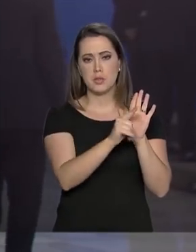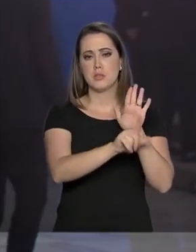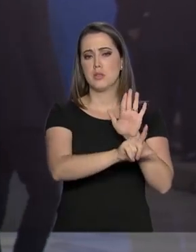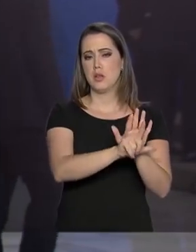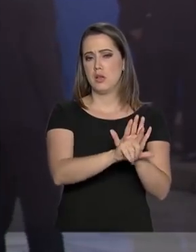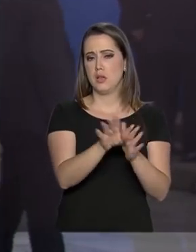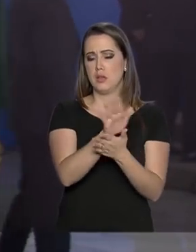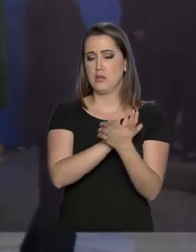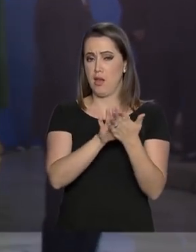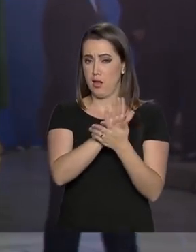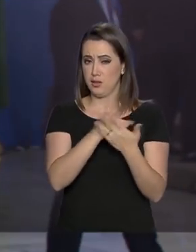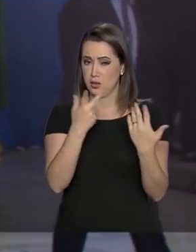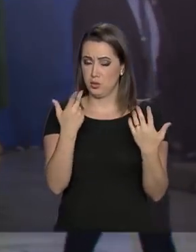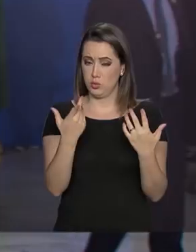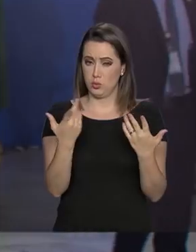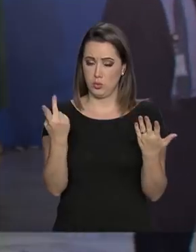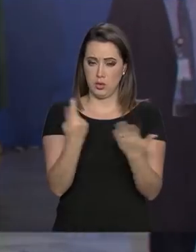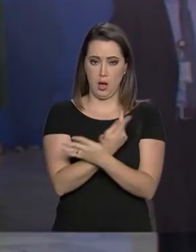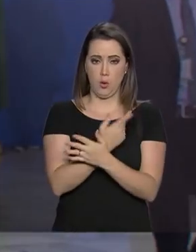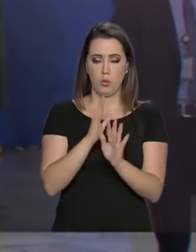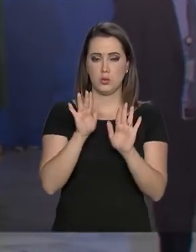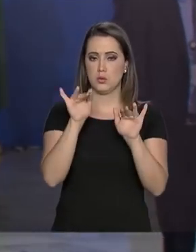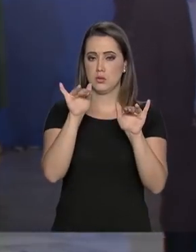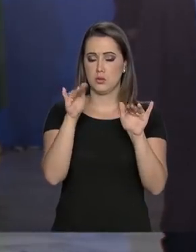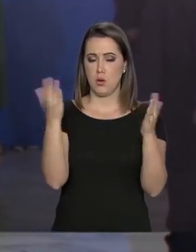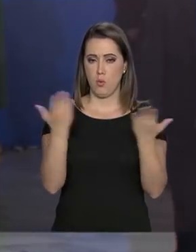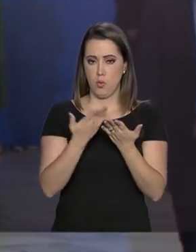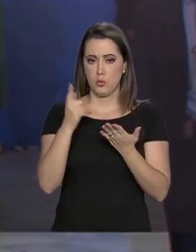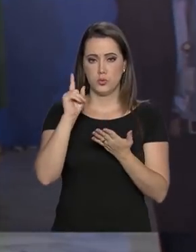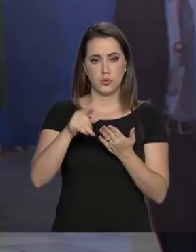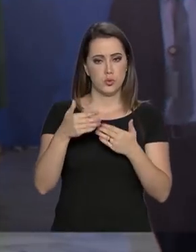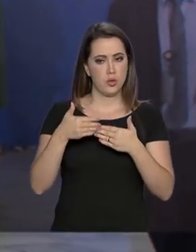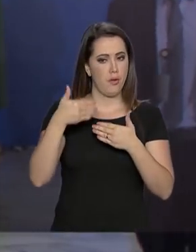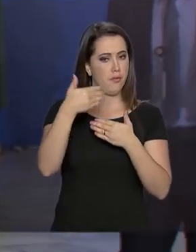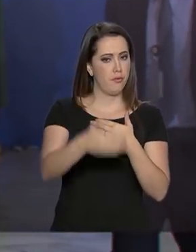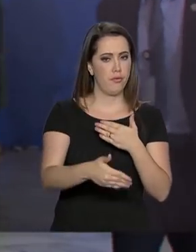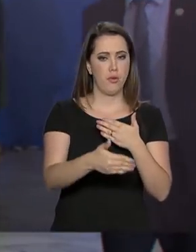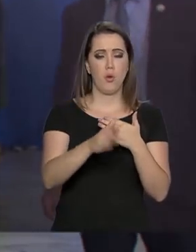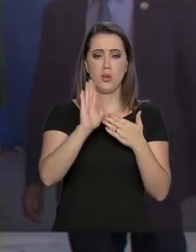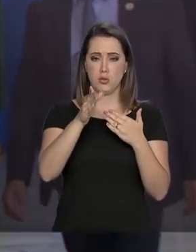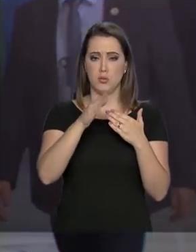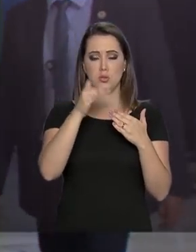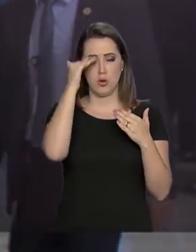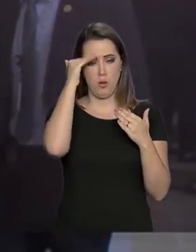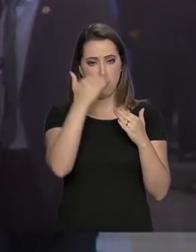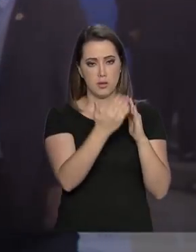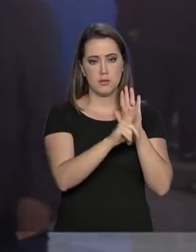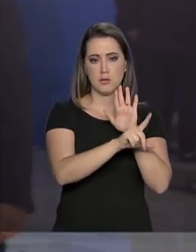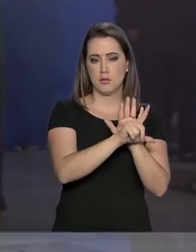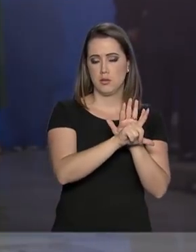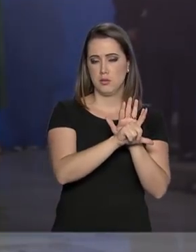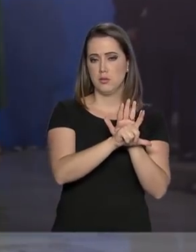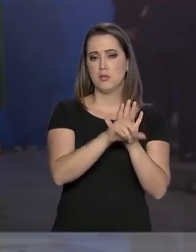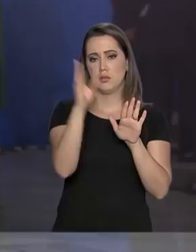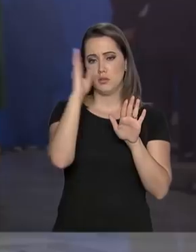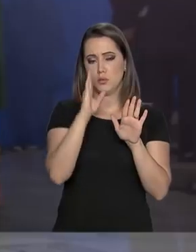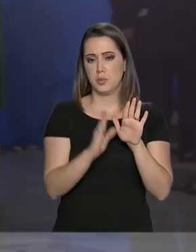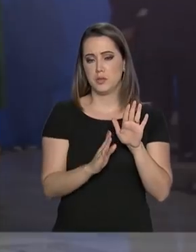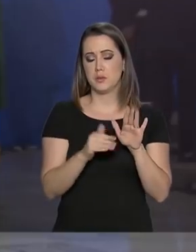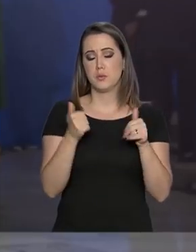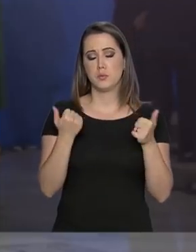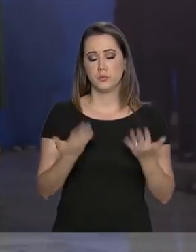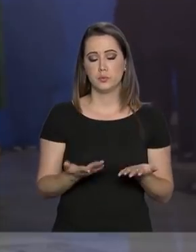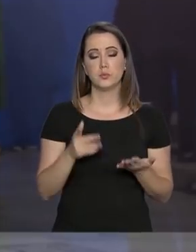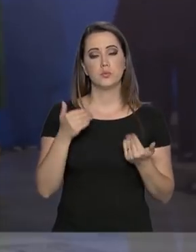do que foi decidido para a conclusão deste decreto está fora do que já prevê a legislação brasileira.